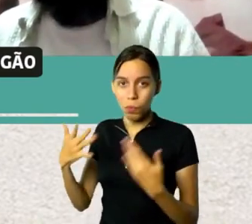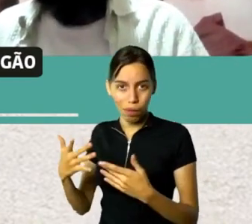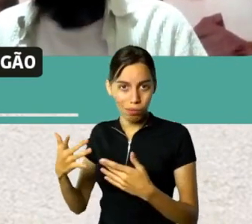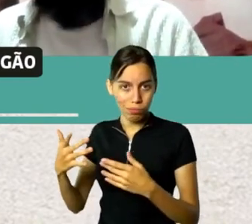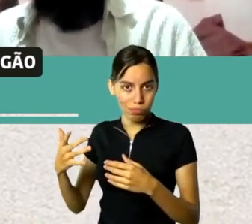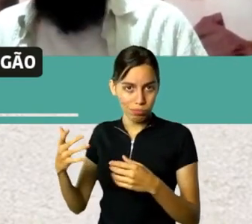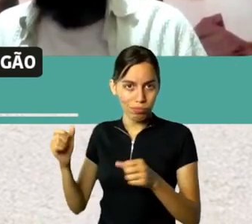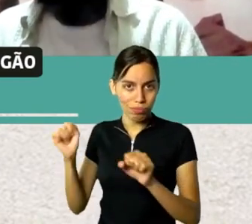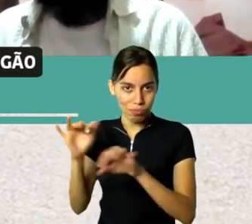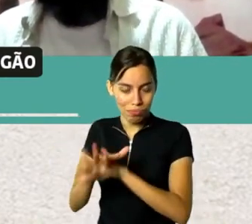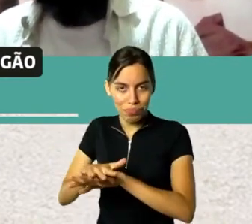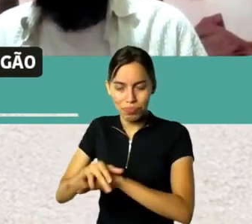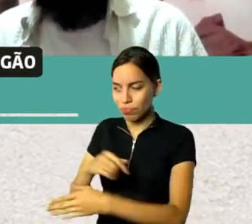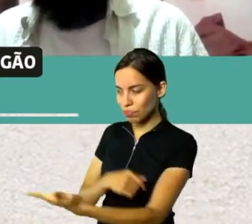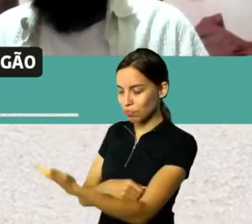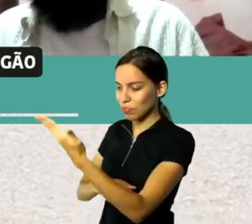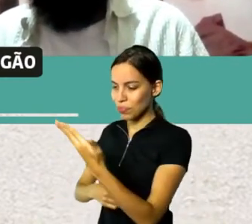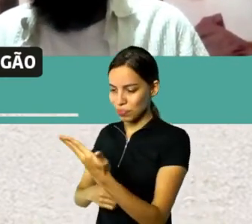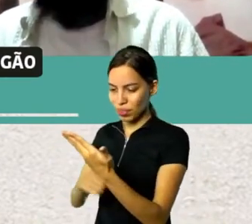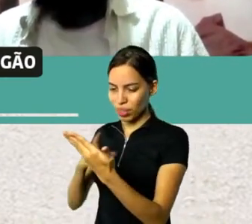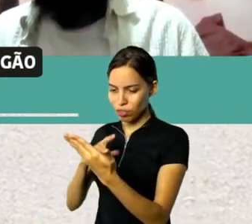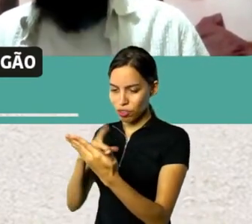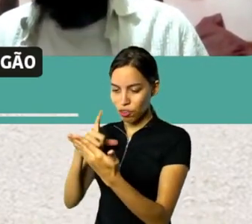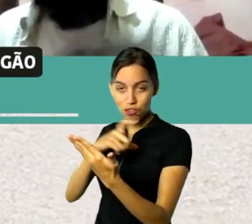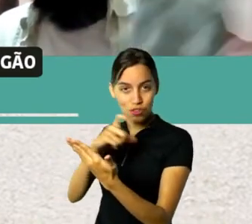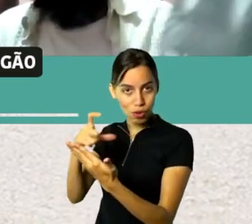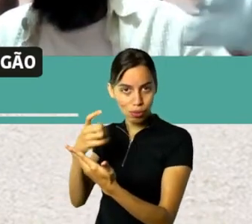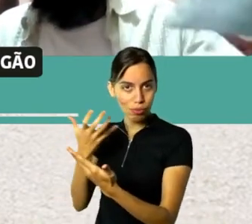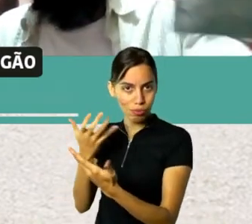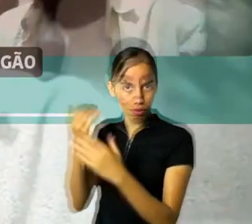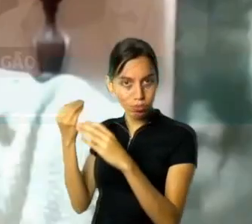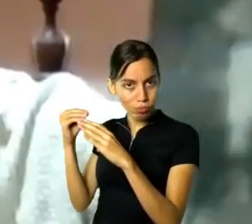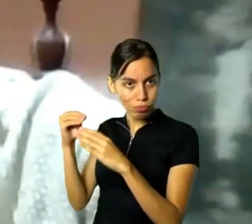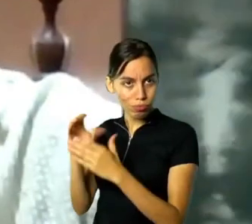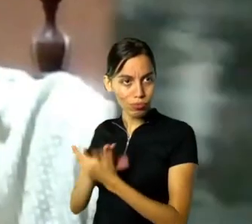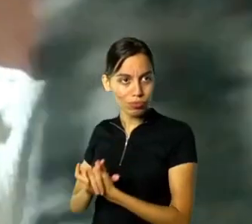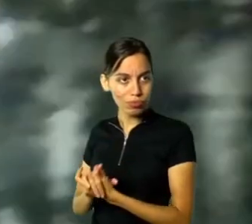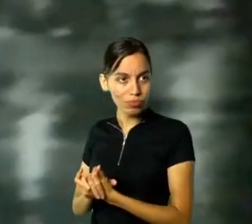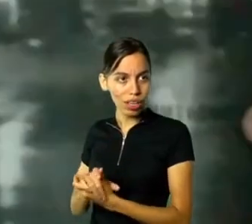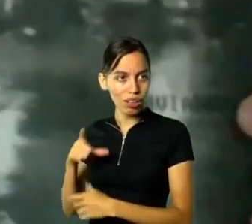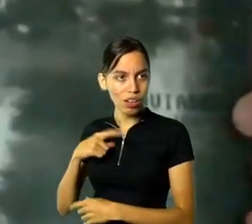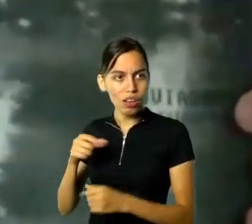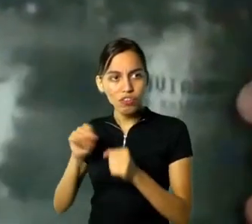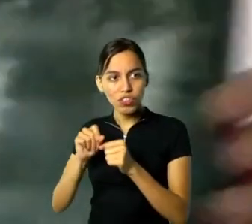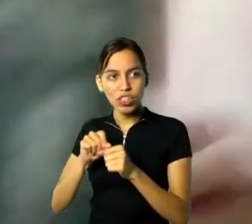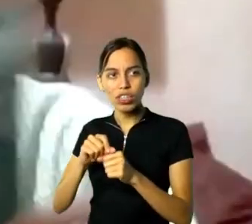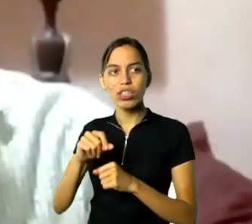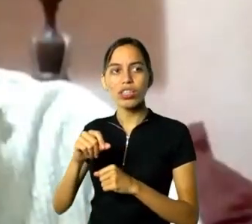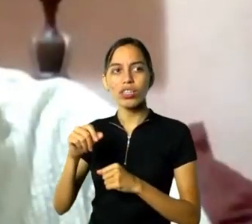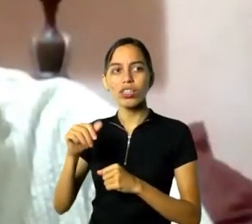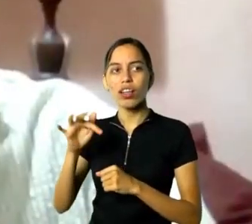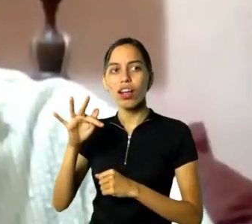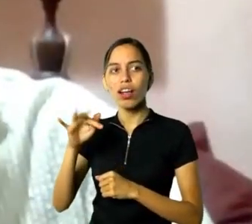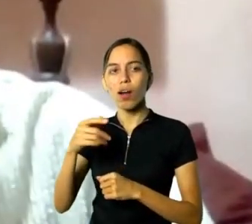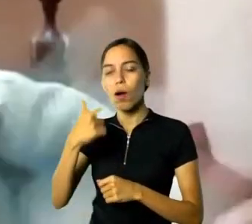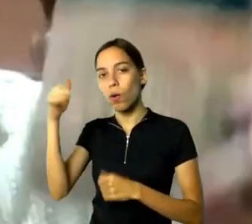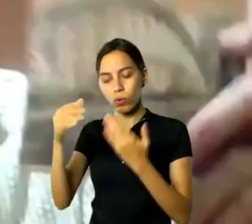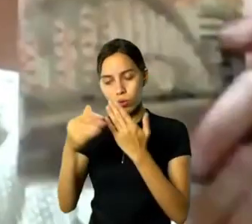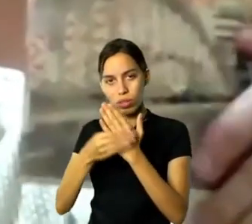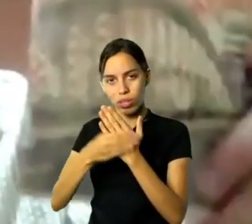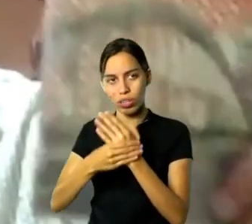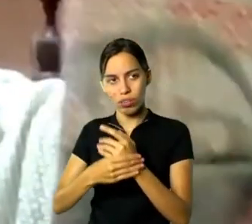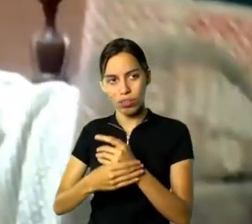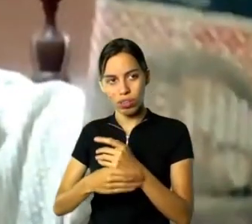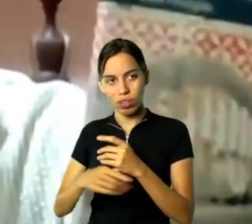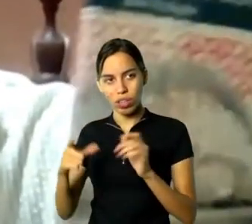do Baixo Centro de Belo Horizonte. E, na época, eu fiz um fotozinho que chama O Viaduto. Inclusive, tem um projeto